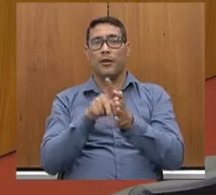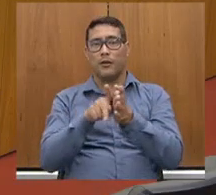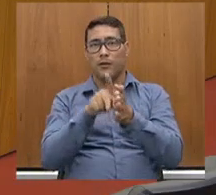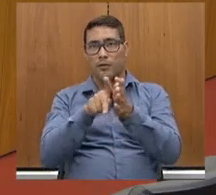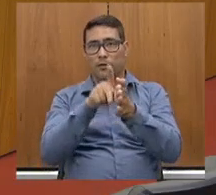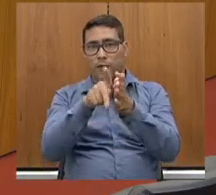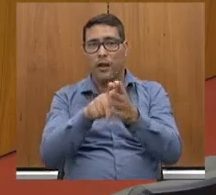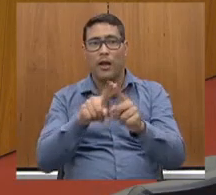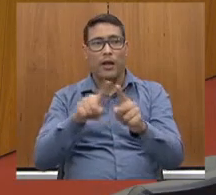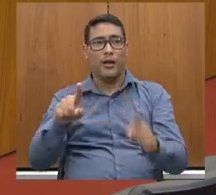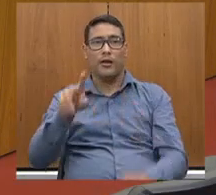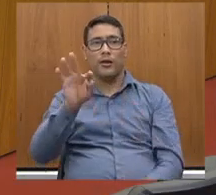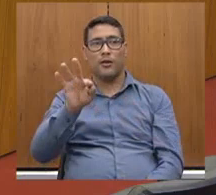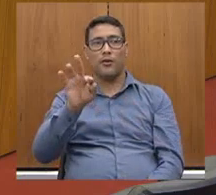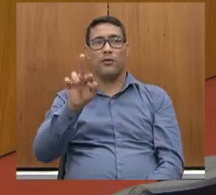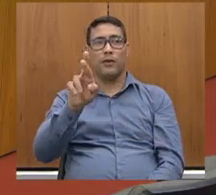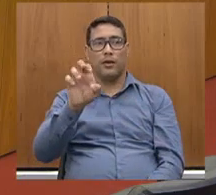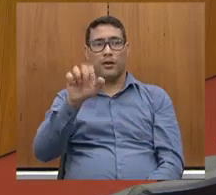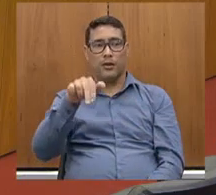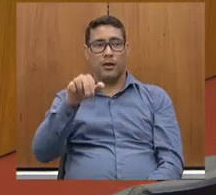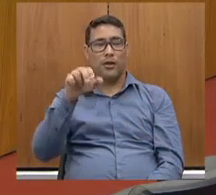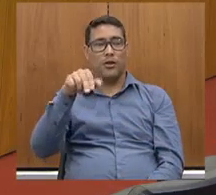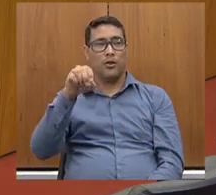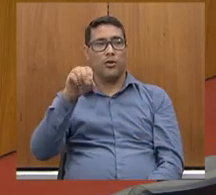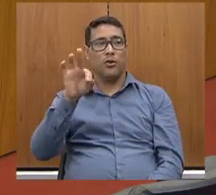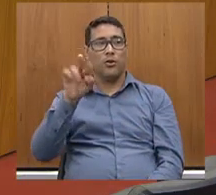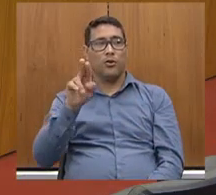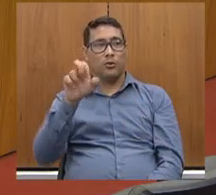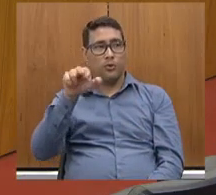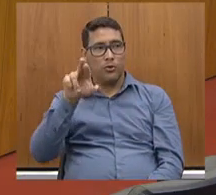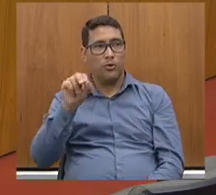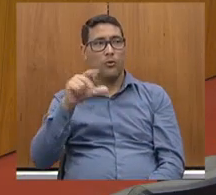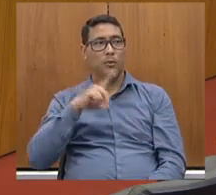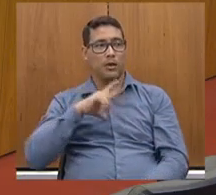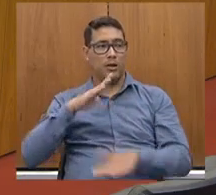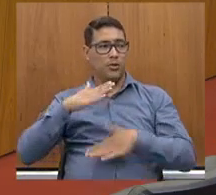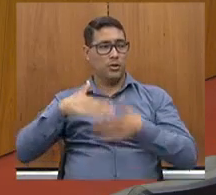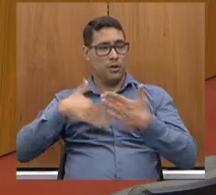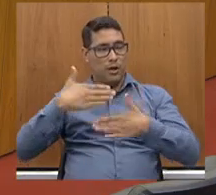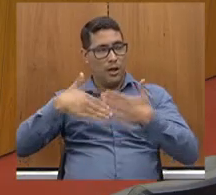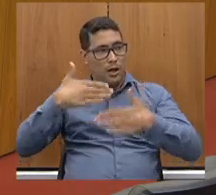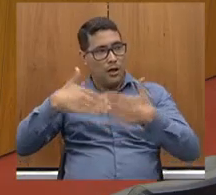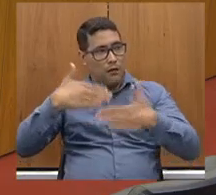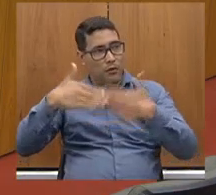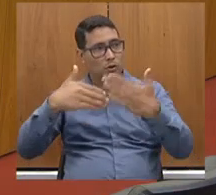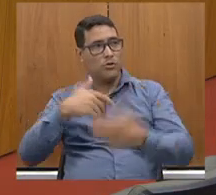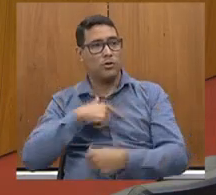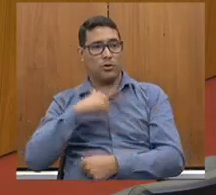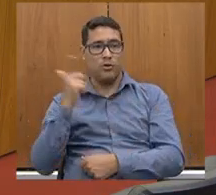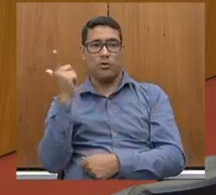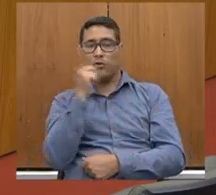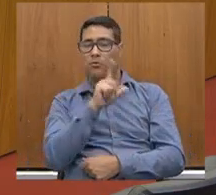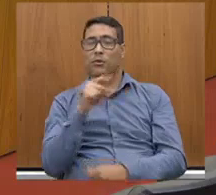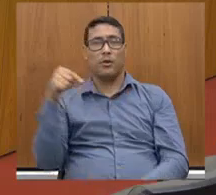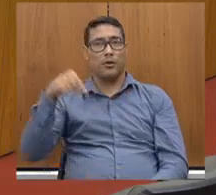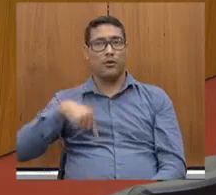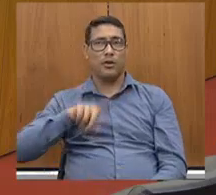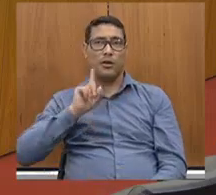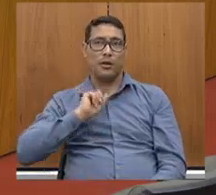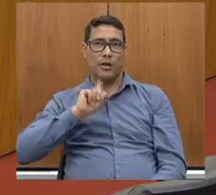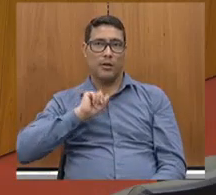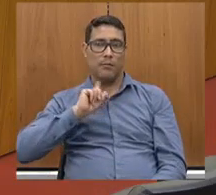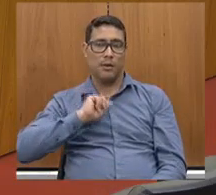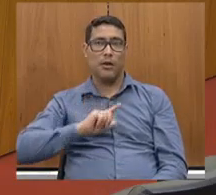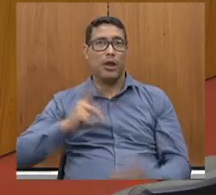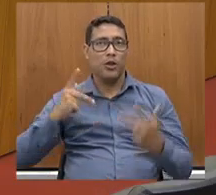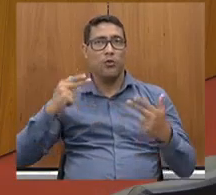noturno, mas avançamos bastante. avançamos muito, conseguimos manter Minas Gerais não da forma como